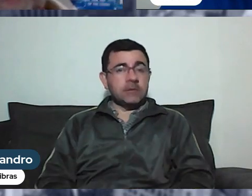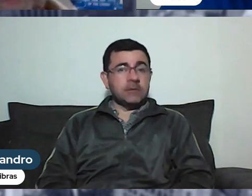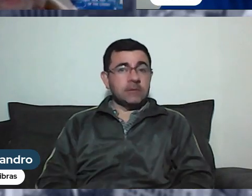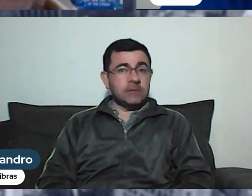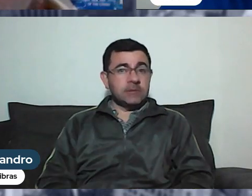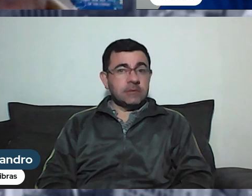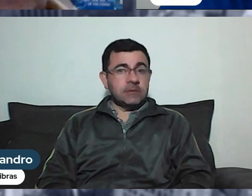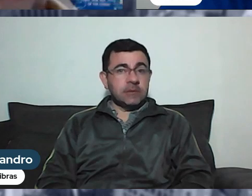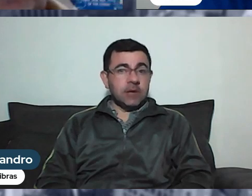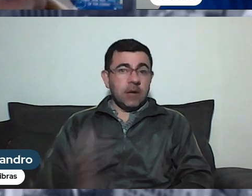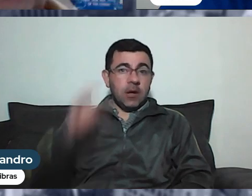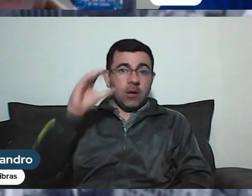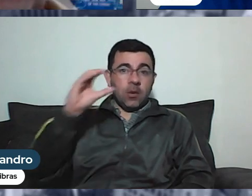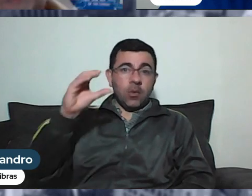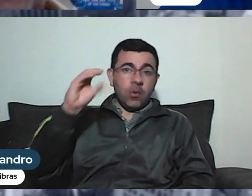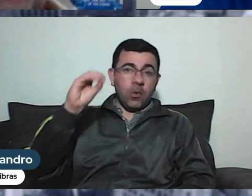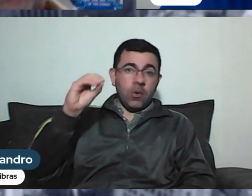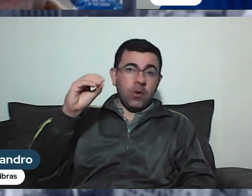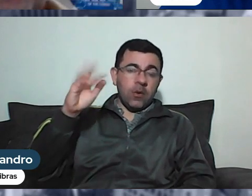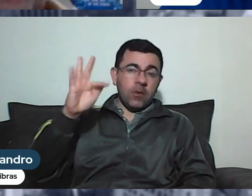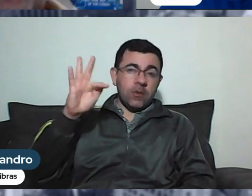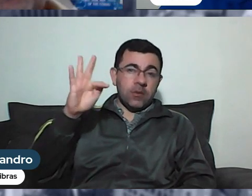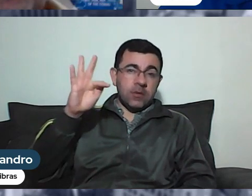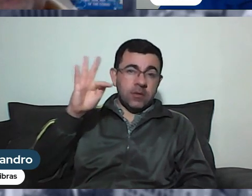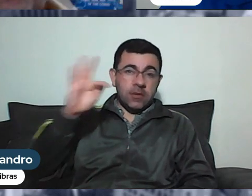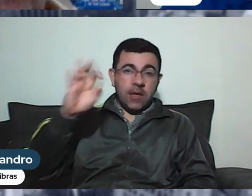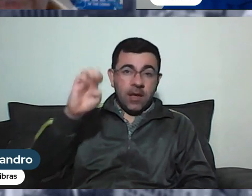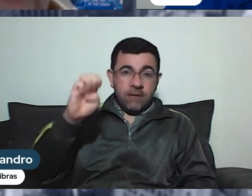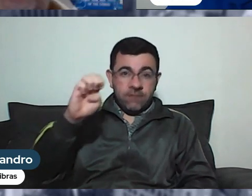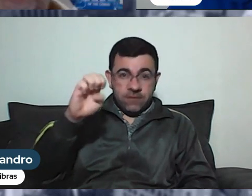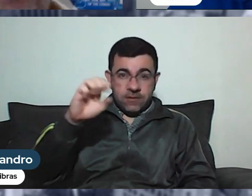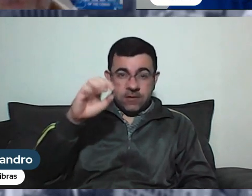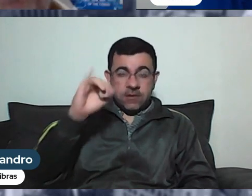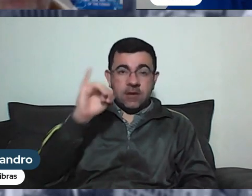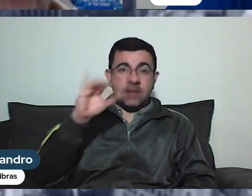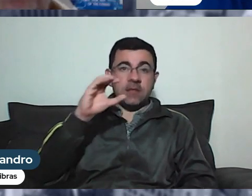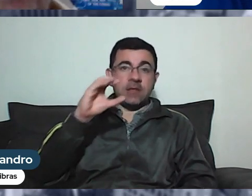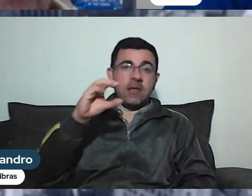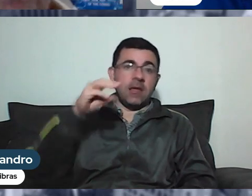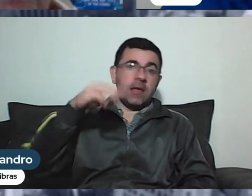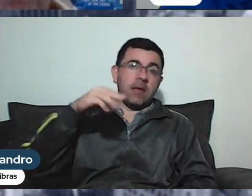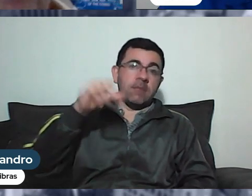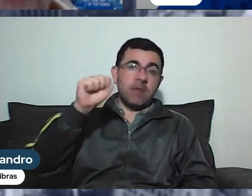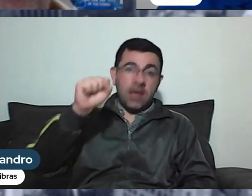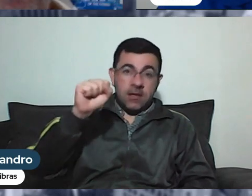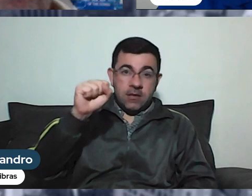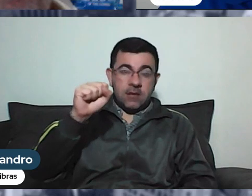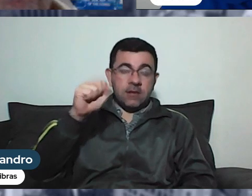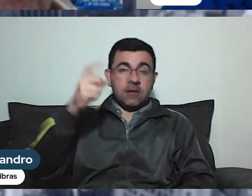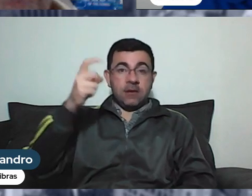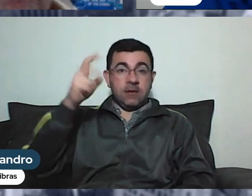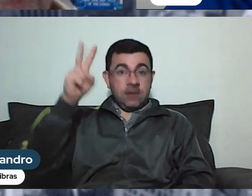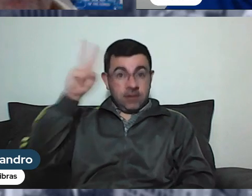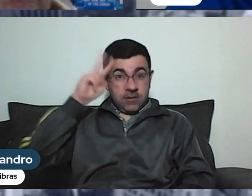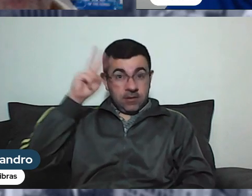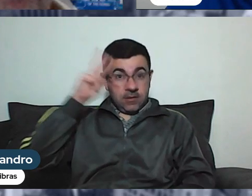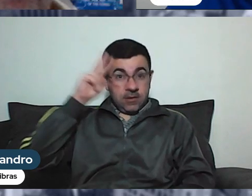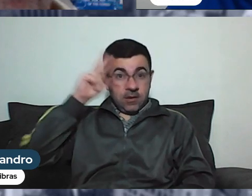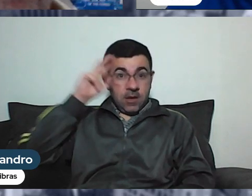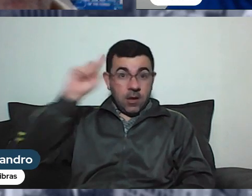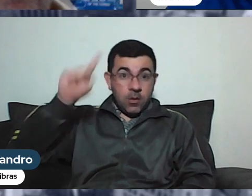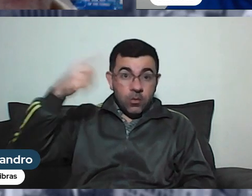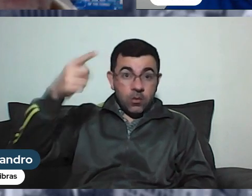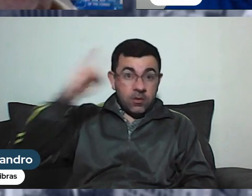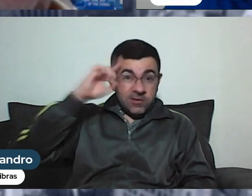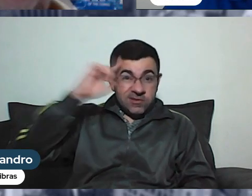na COTEP, que é a Comissão Técnica Permanente do ICMS. Segunda-feira, próxima agora, dia 15,